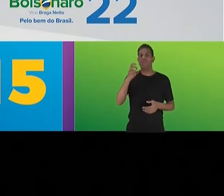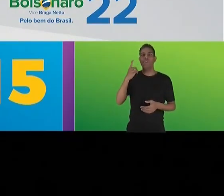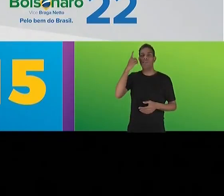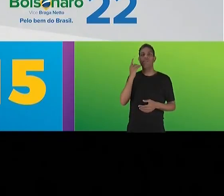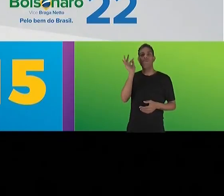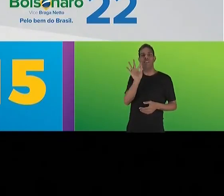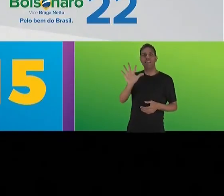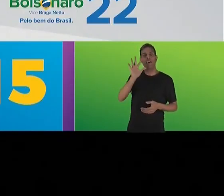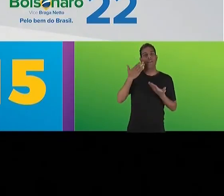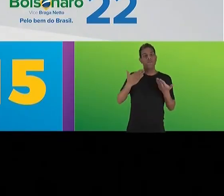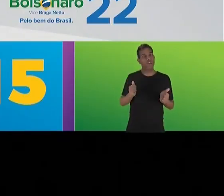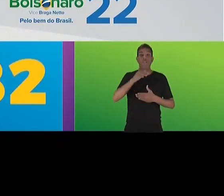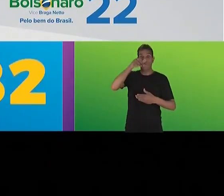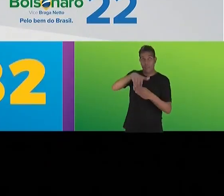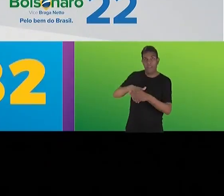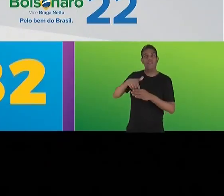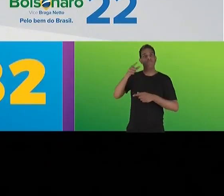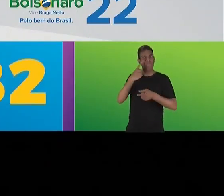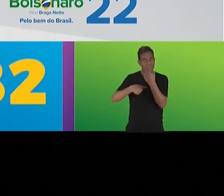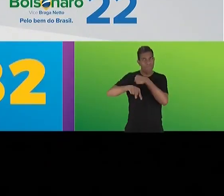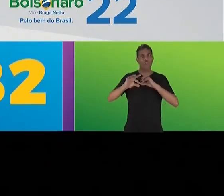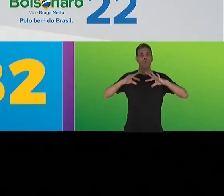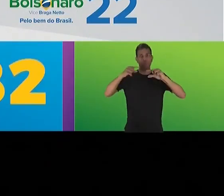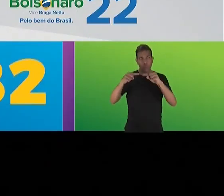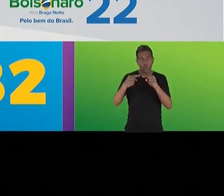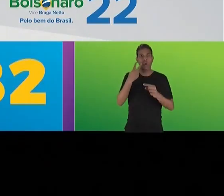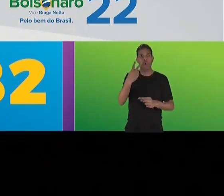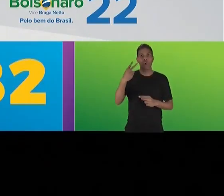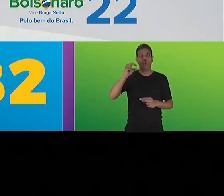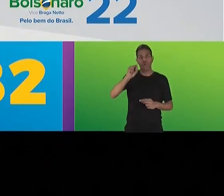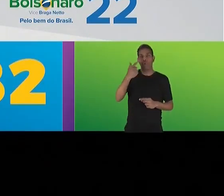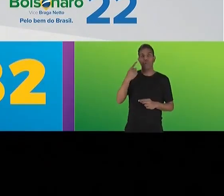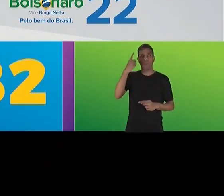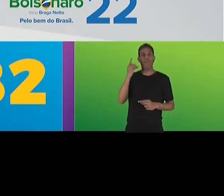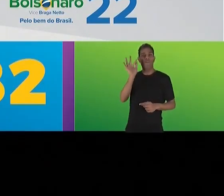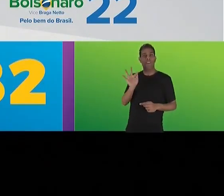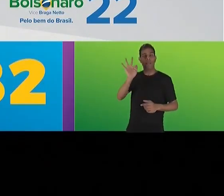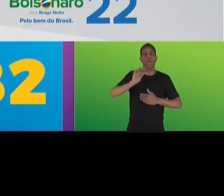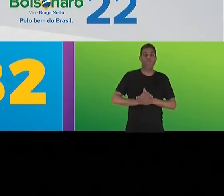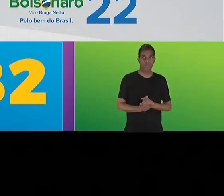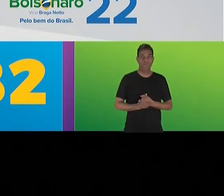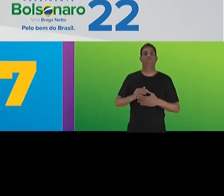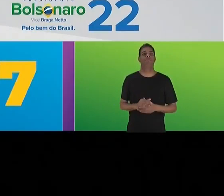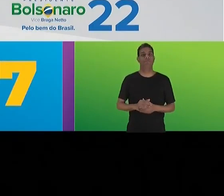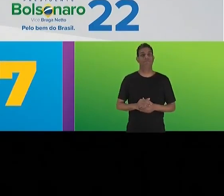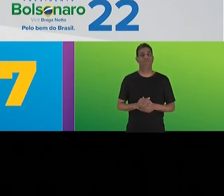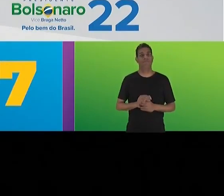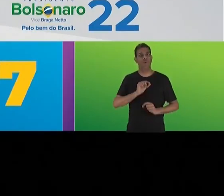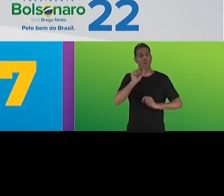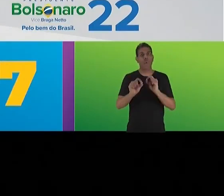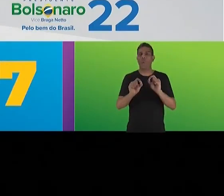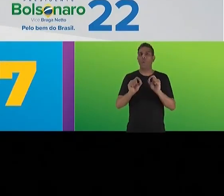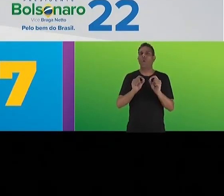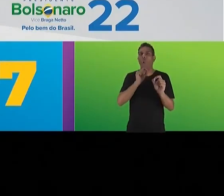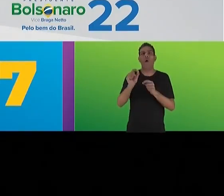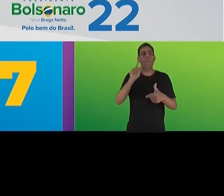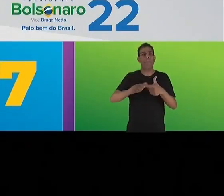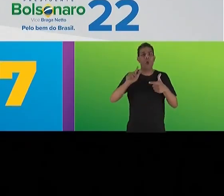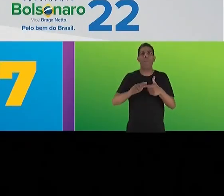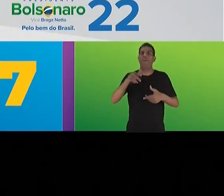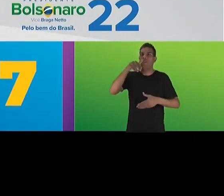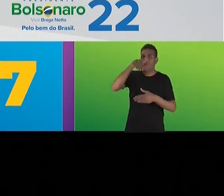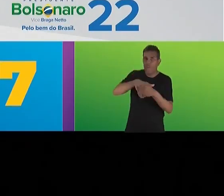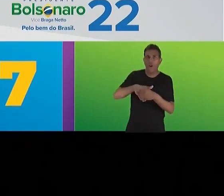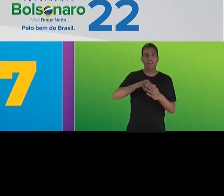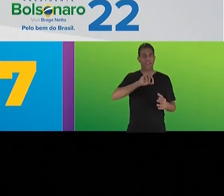reboque, 2215, sua federal. Se eleito, fiscalizarei o Rio todo. Gabriel Monteiro, federal, 2282. Tolerância zero contra o crime. Delegado